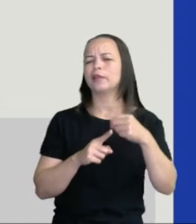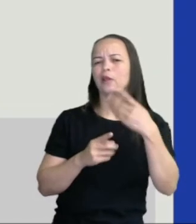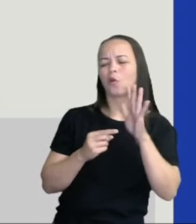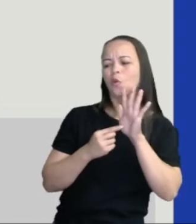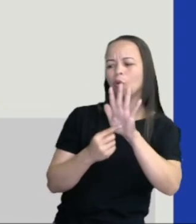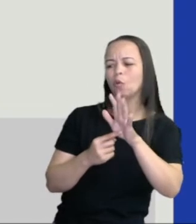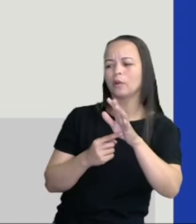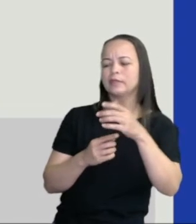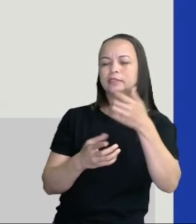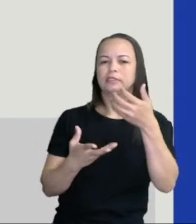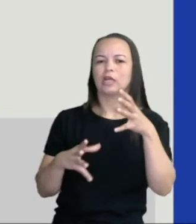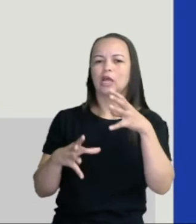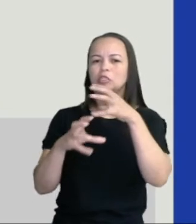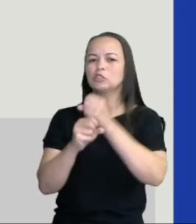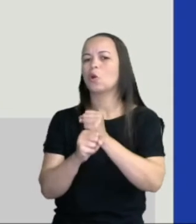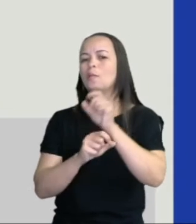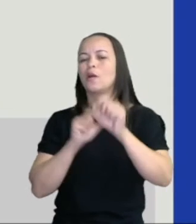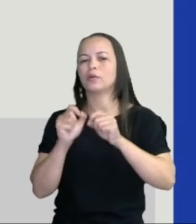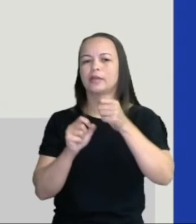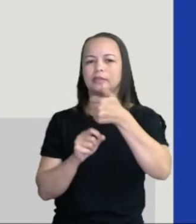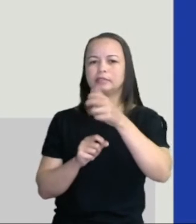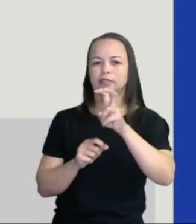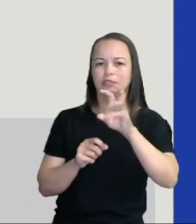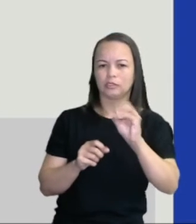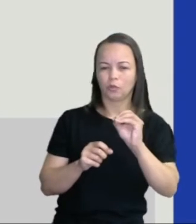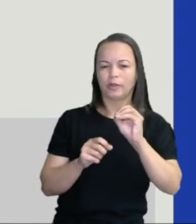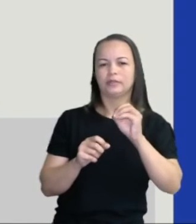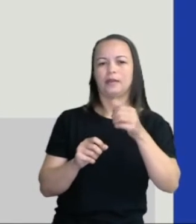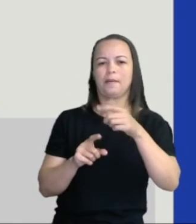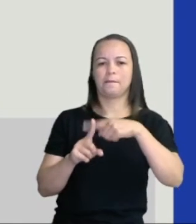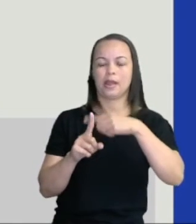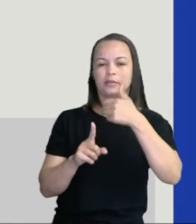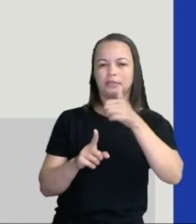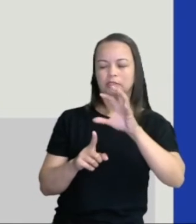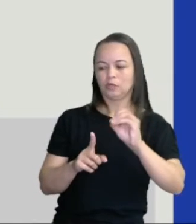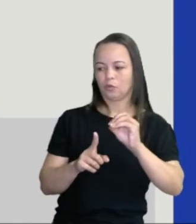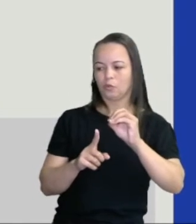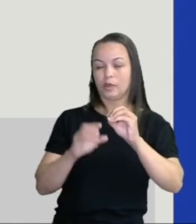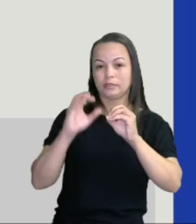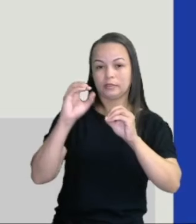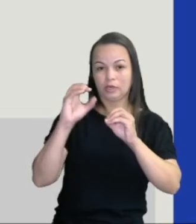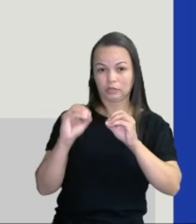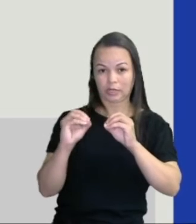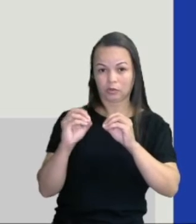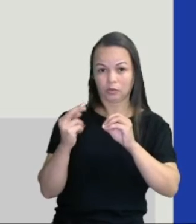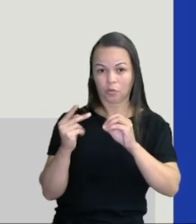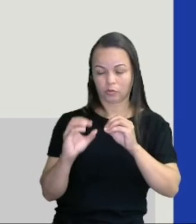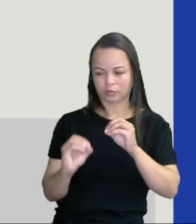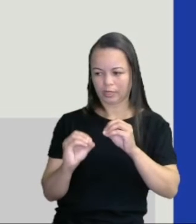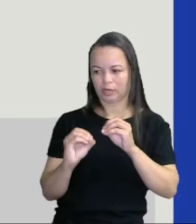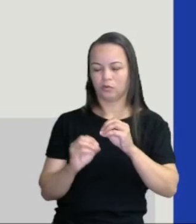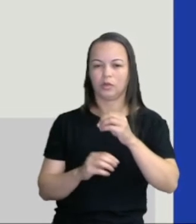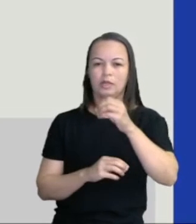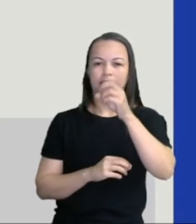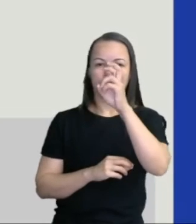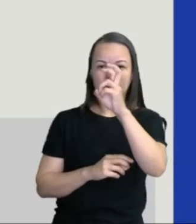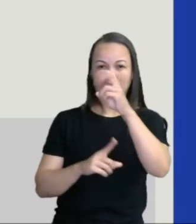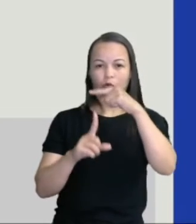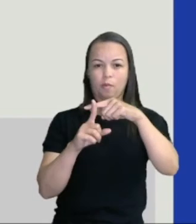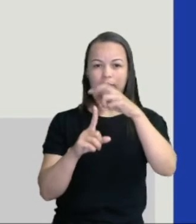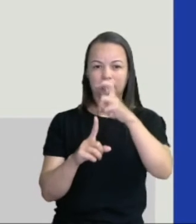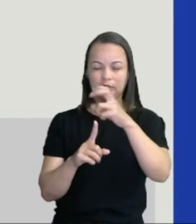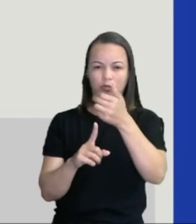150 mais 150 vai ser o quê? Zero mais zero, zero. Cinco mais cinco, dez. Coloca o zero,